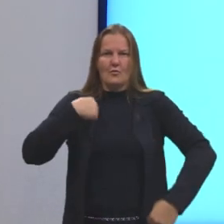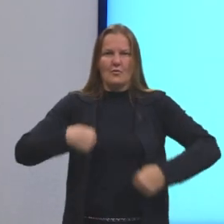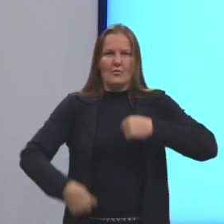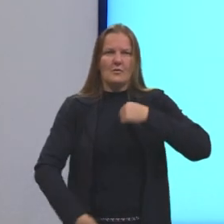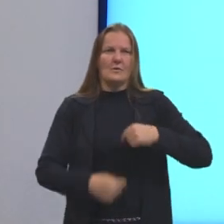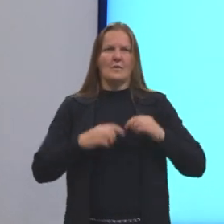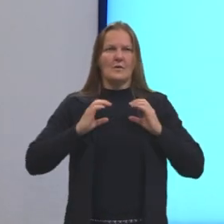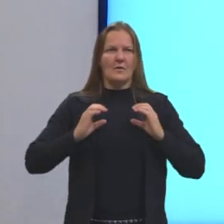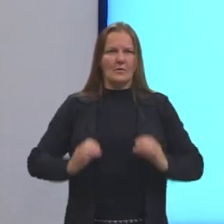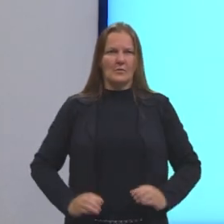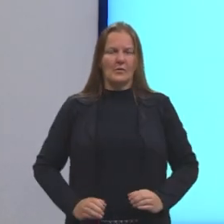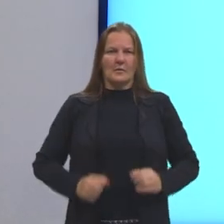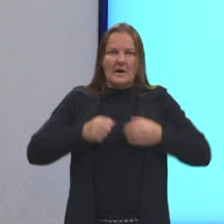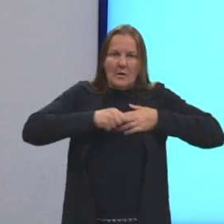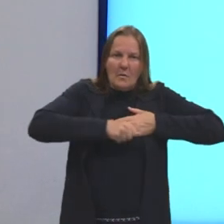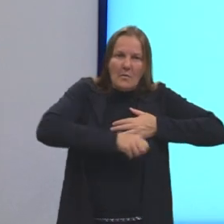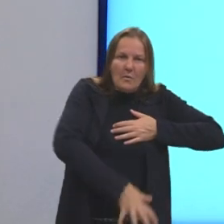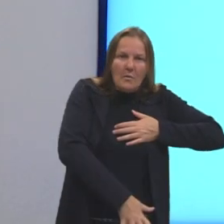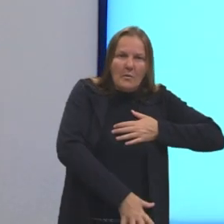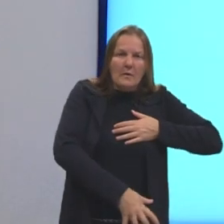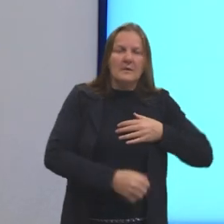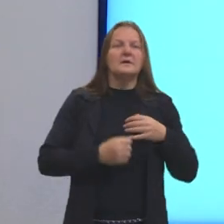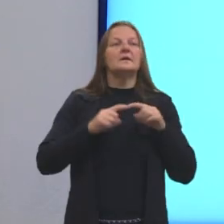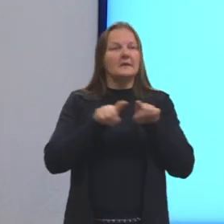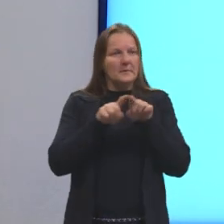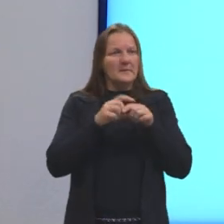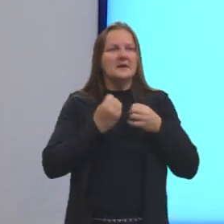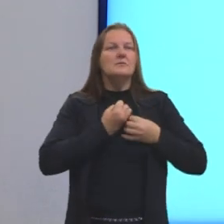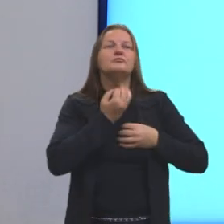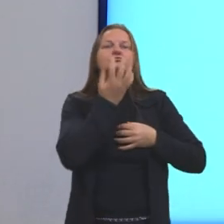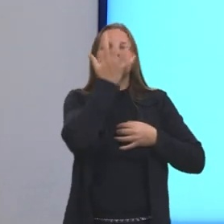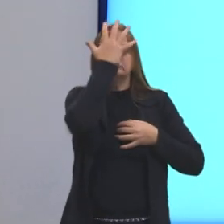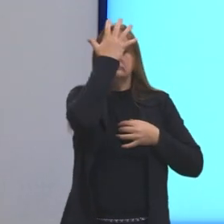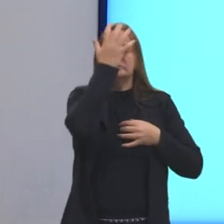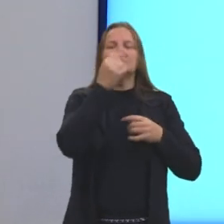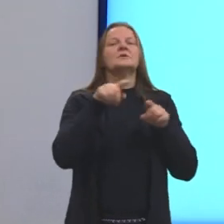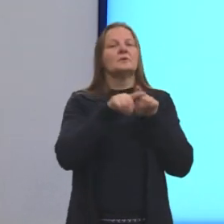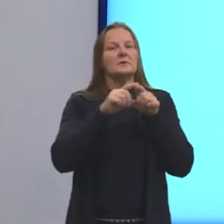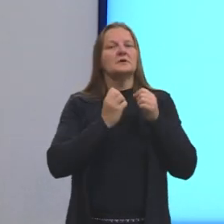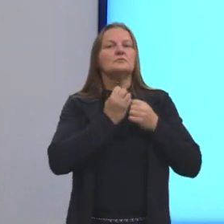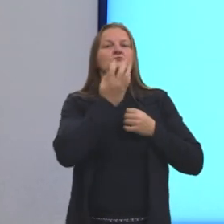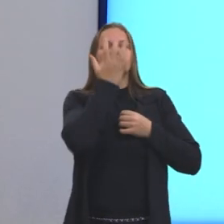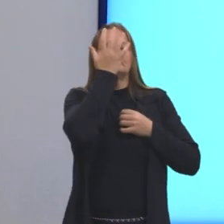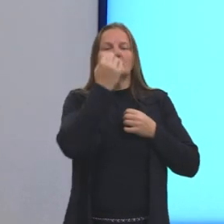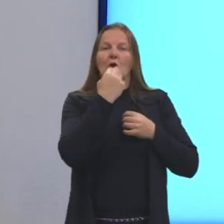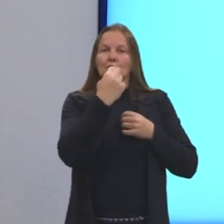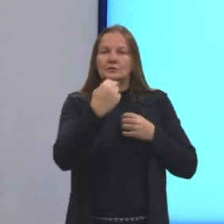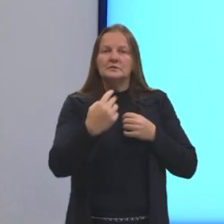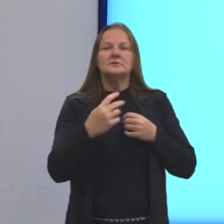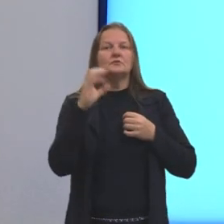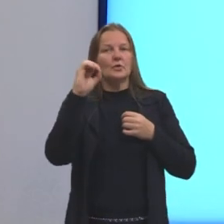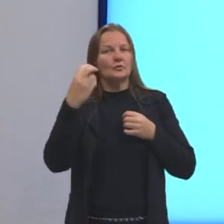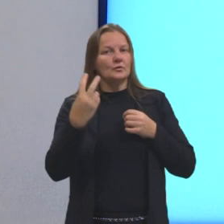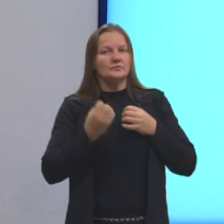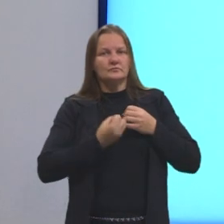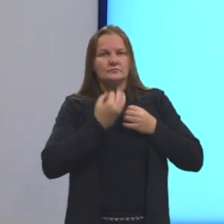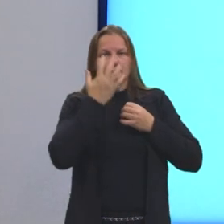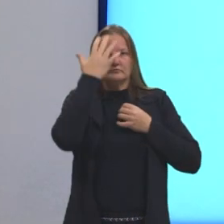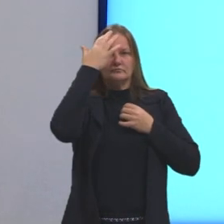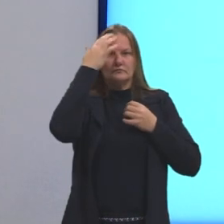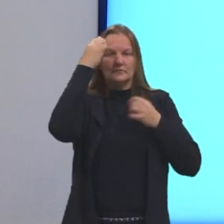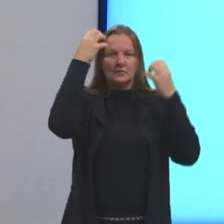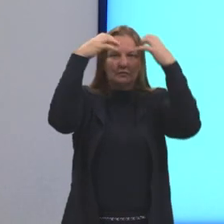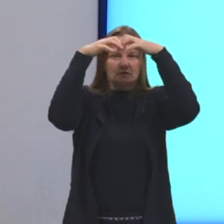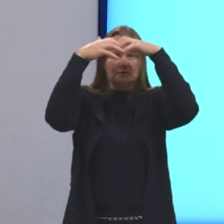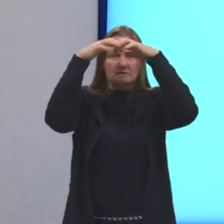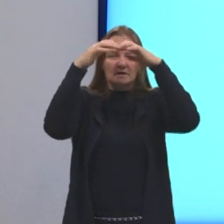corpo, ó. Ele vai também para a região da cabeça. E faz o mesmo caminho, levando nutrientes e oxigênio. E depois